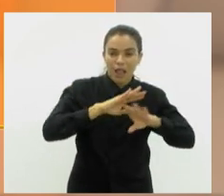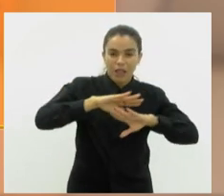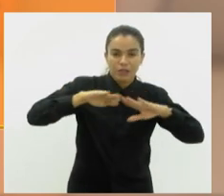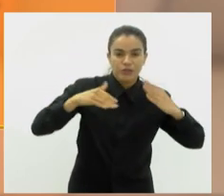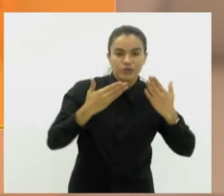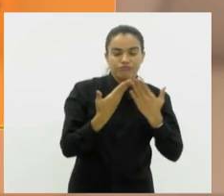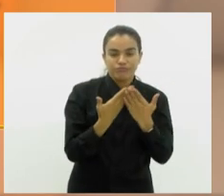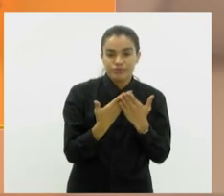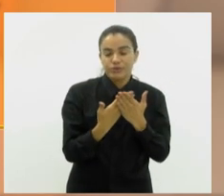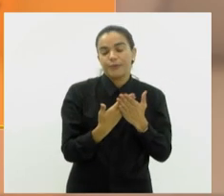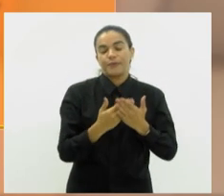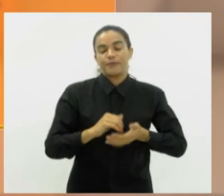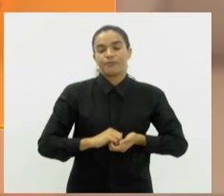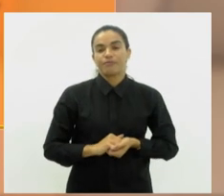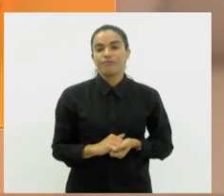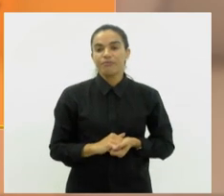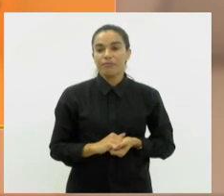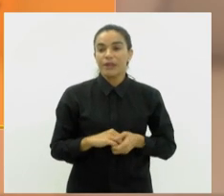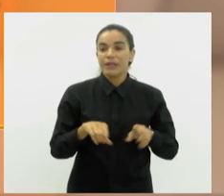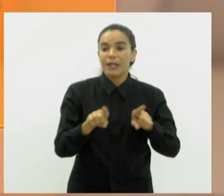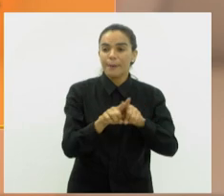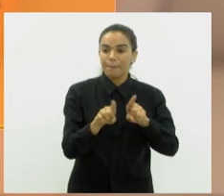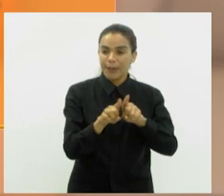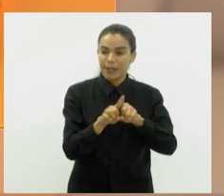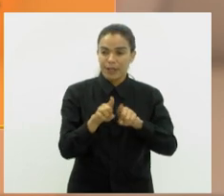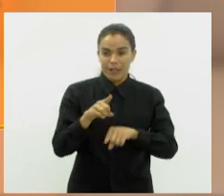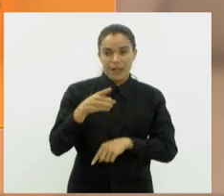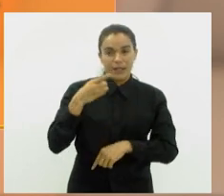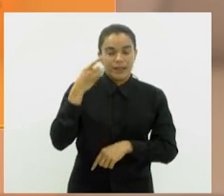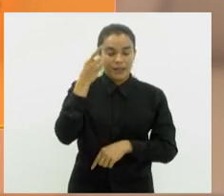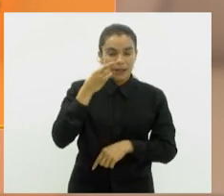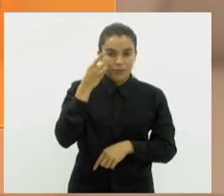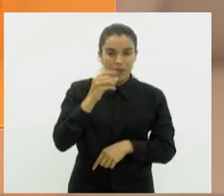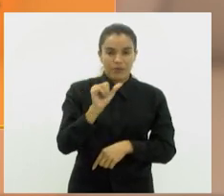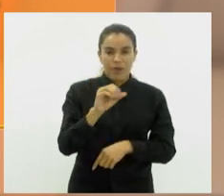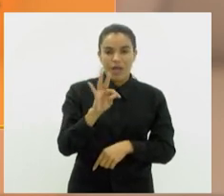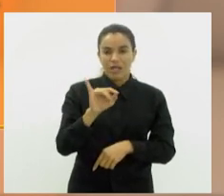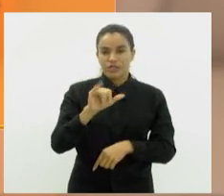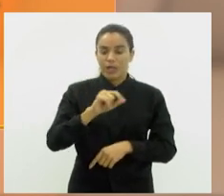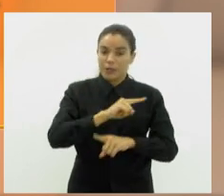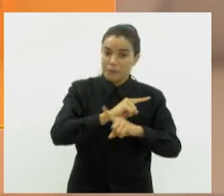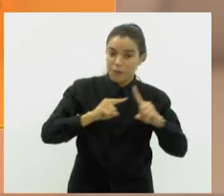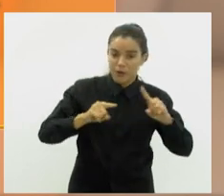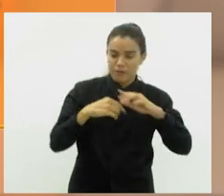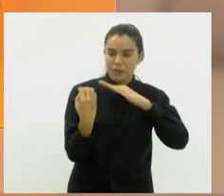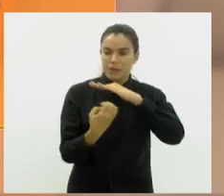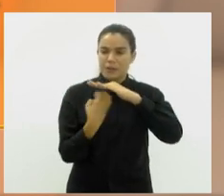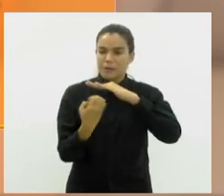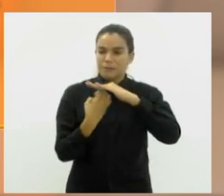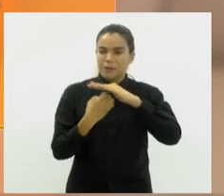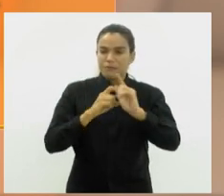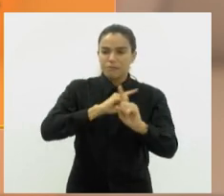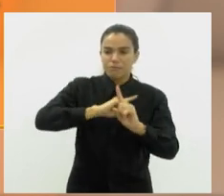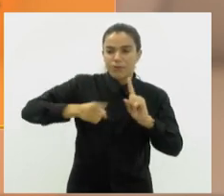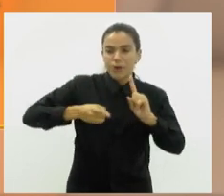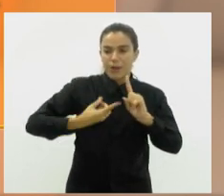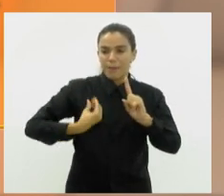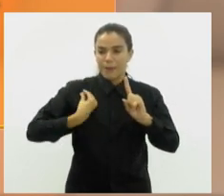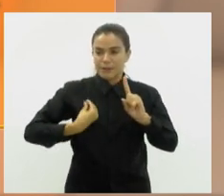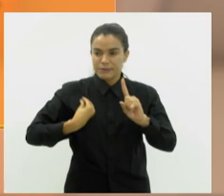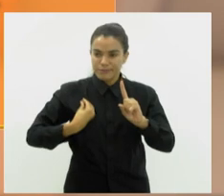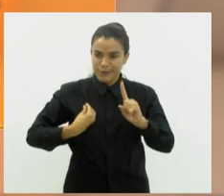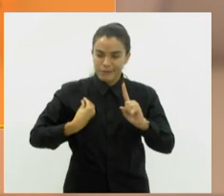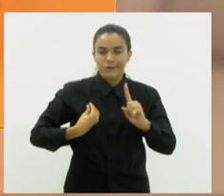Língua. Em primeira discussão, projeto do deputado Atila Nunes, que proíbe as empresas de impedirem a participação em